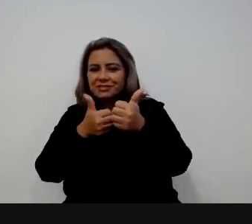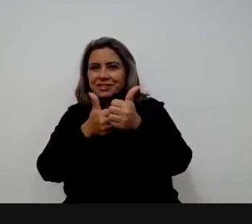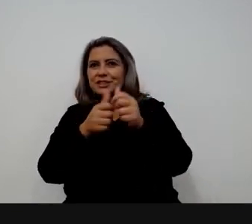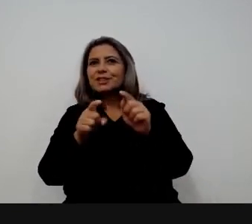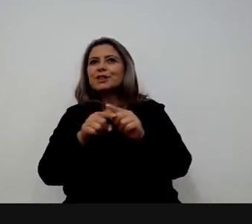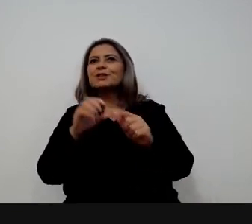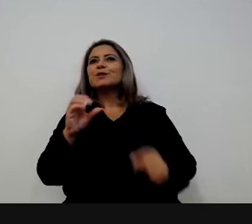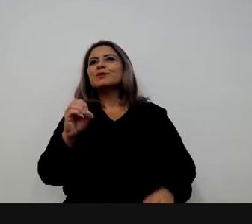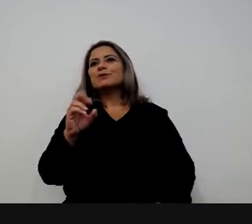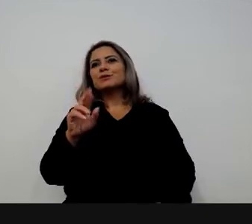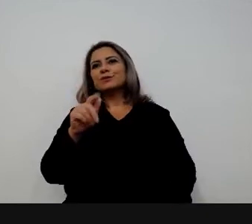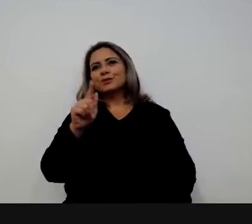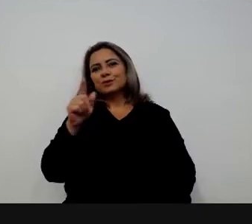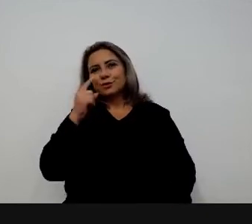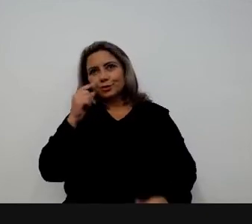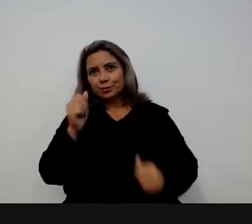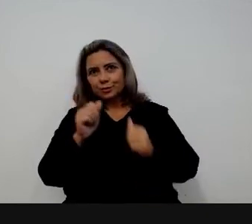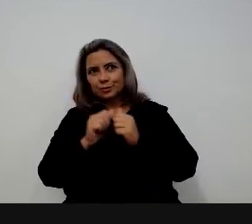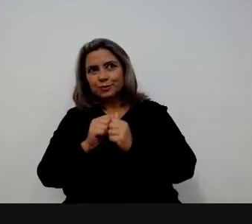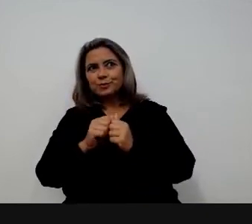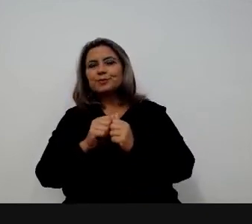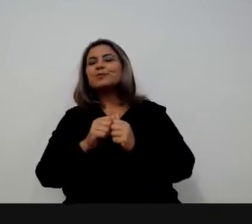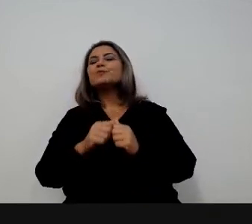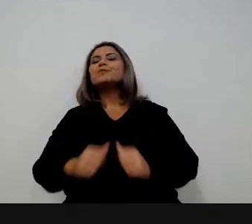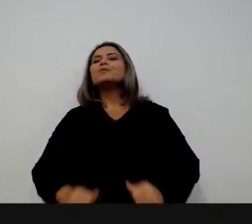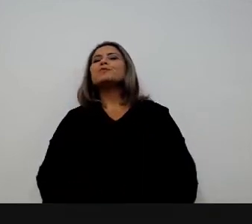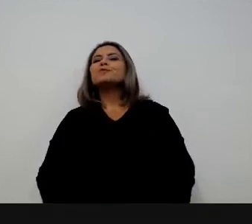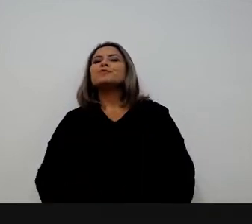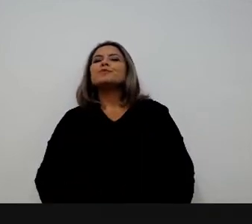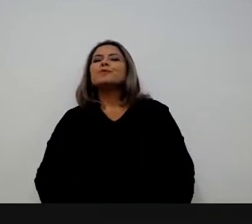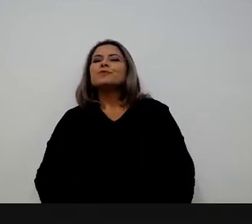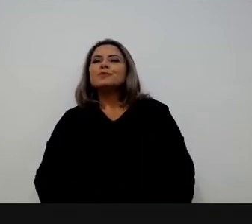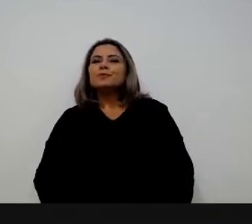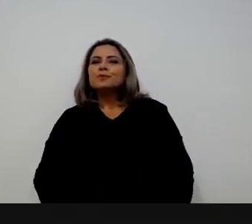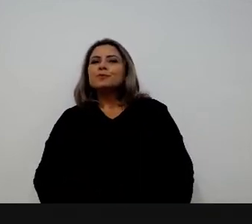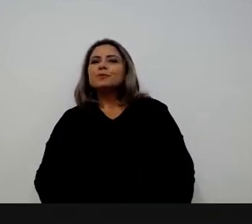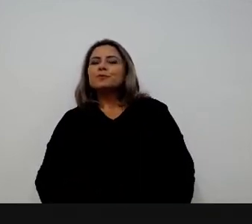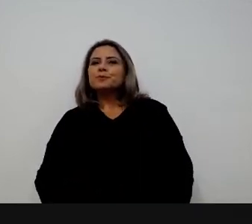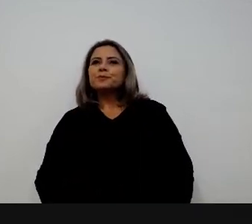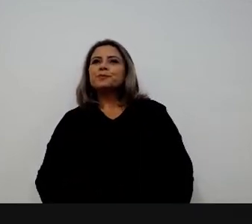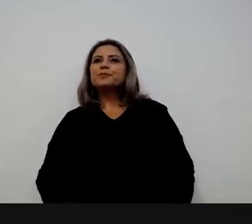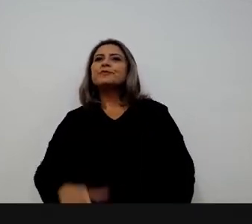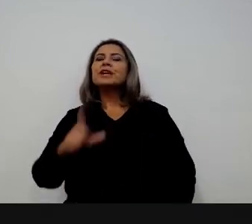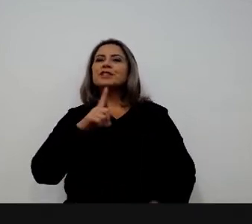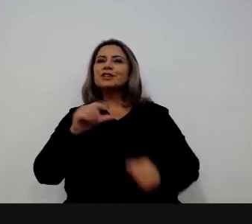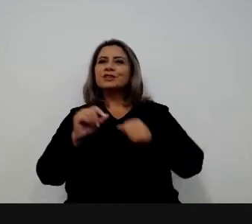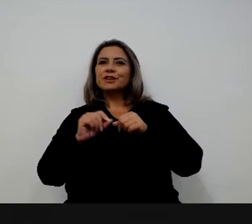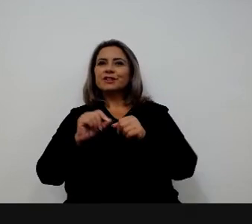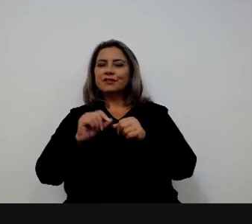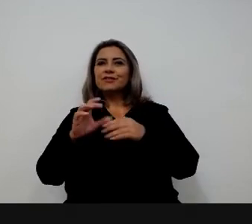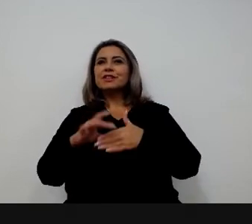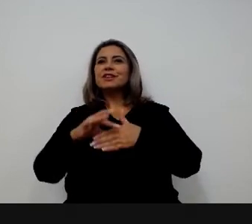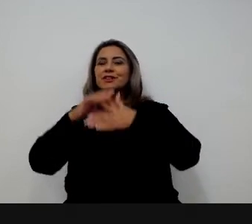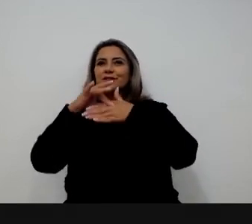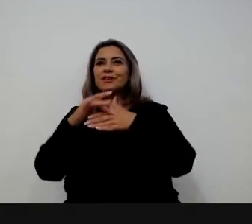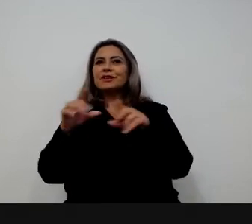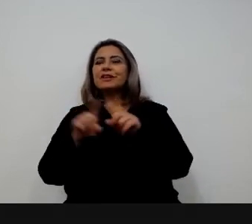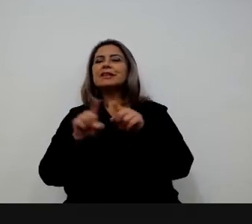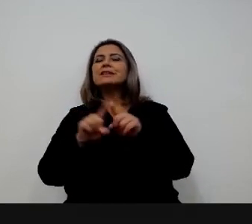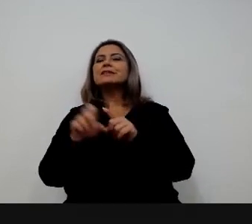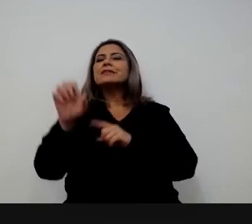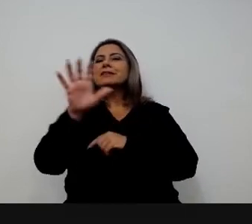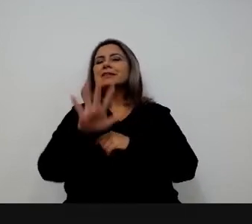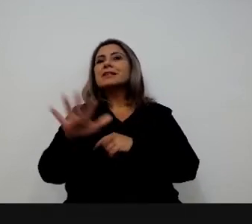dos órgãos junto com isso a gente tem também feito com que o desenvolvimento de lideranças no nível